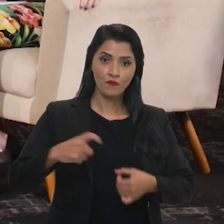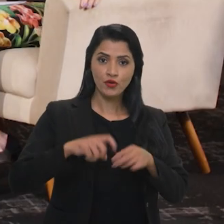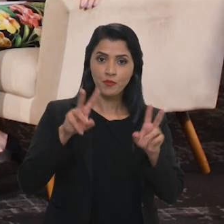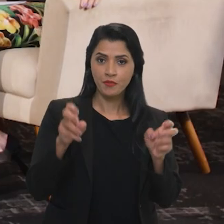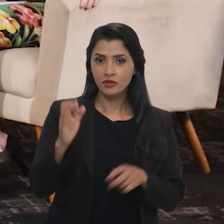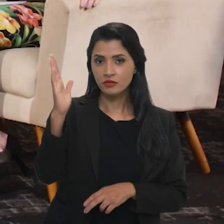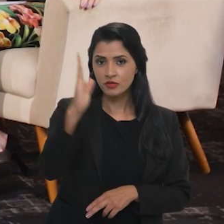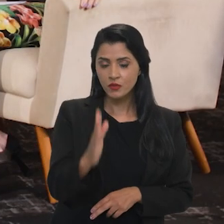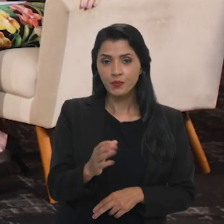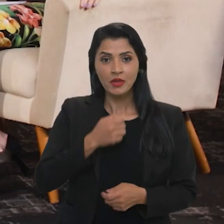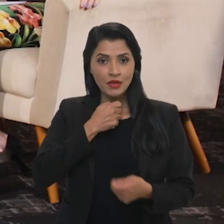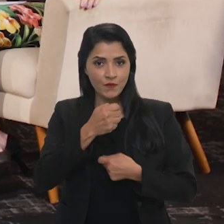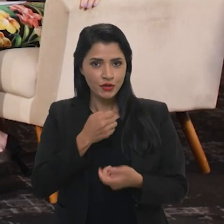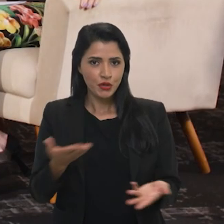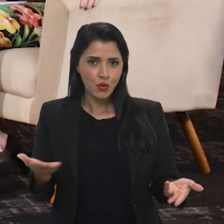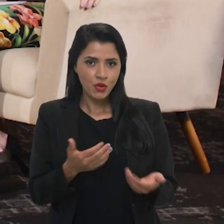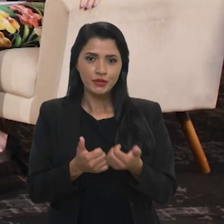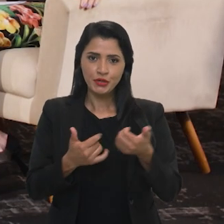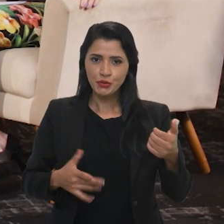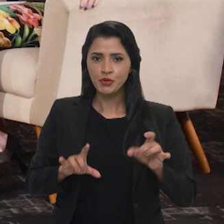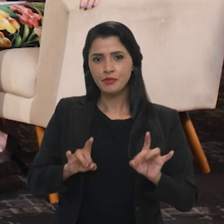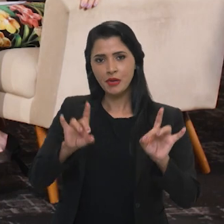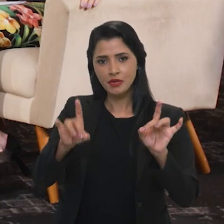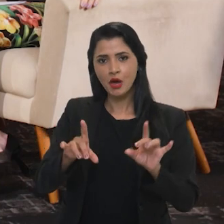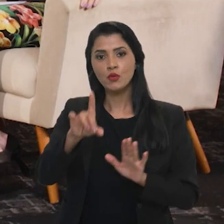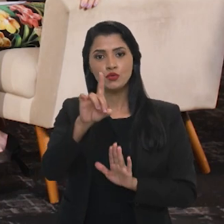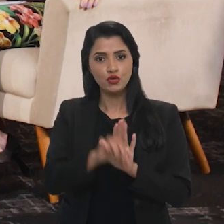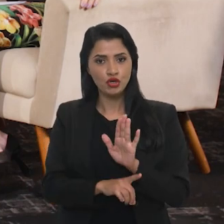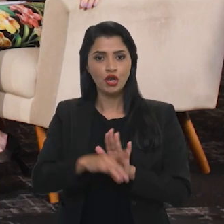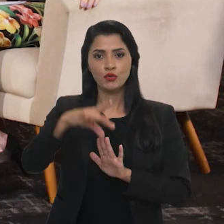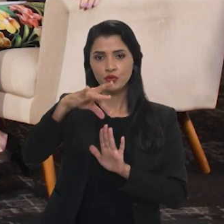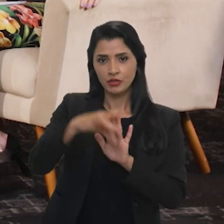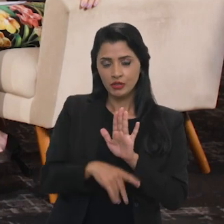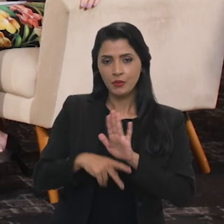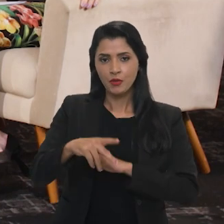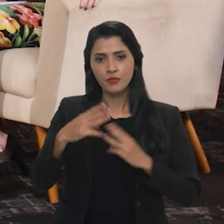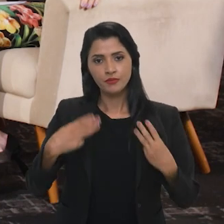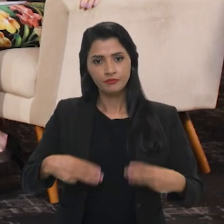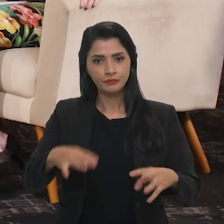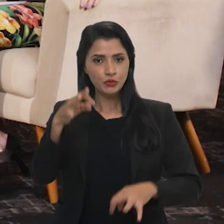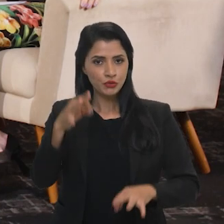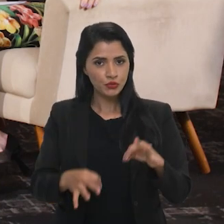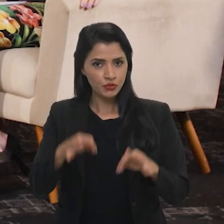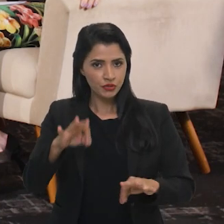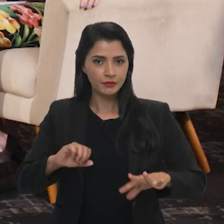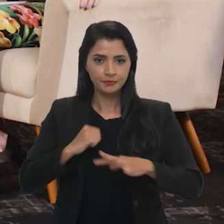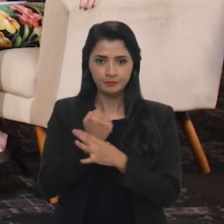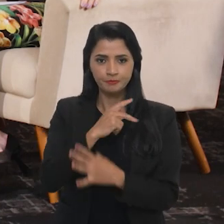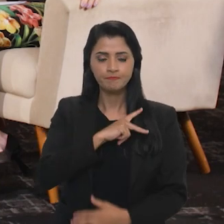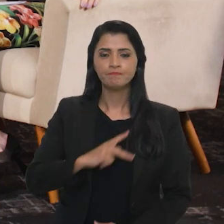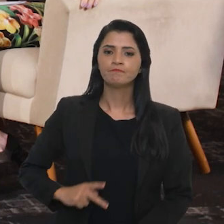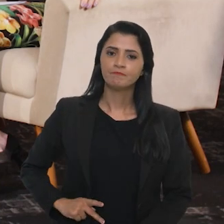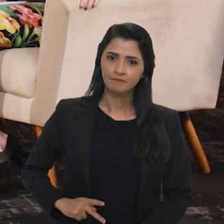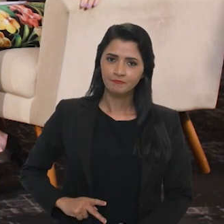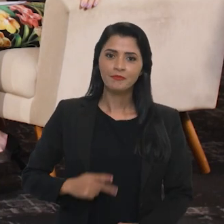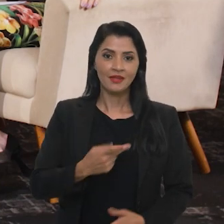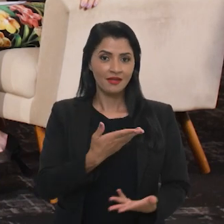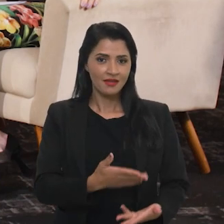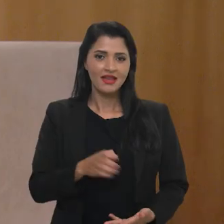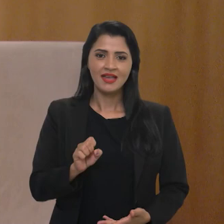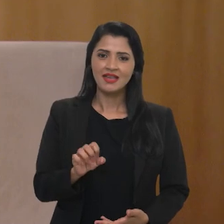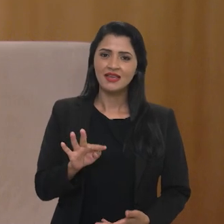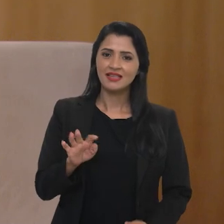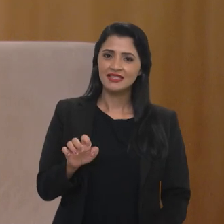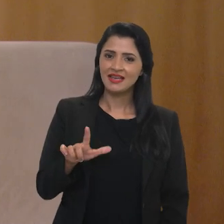Voltamos com o Brasil em Pauta, entrevistada e assessora especial de direitos digitais do Ministério da Justiça e Segurança Pública,